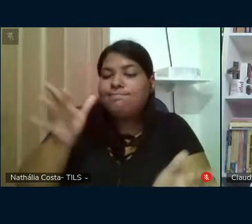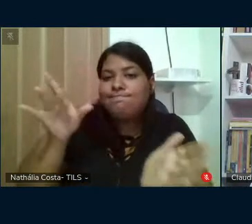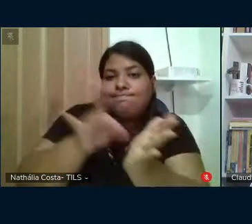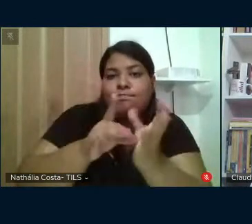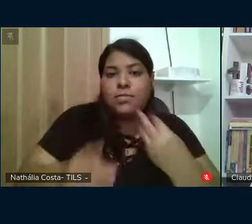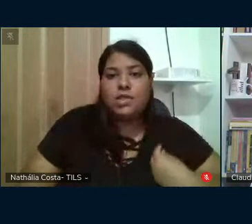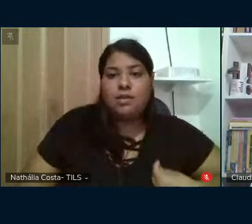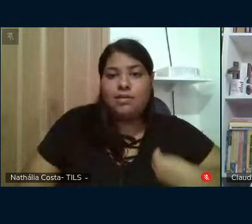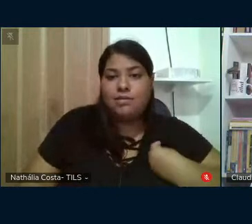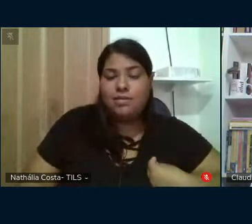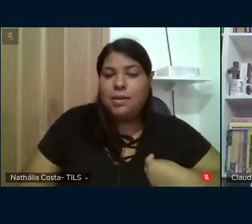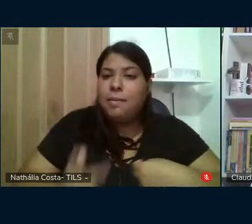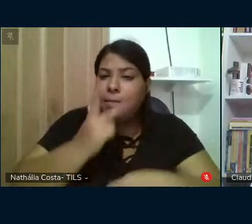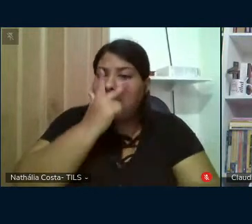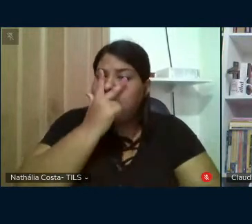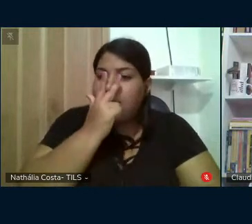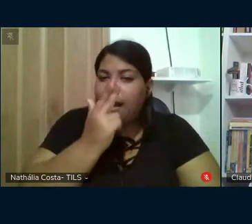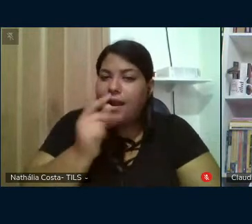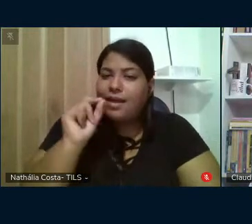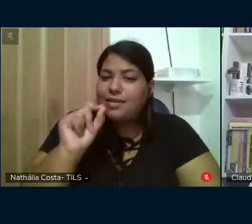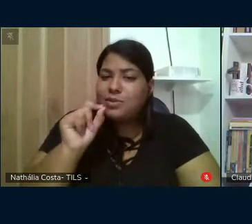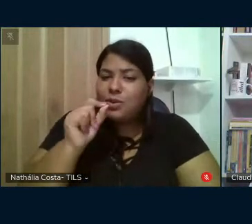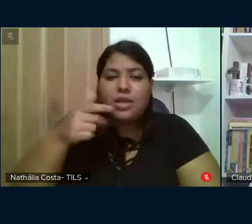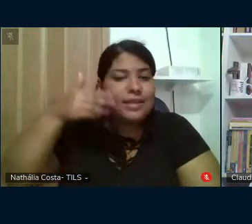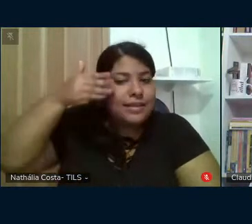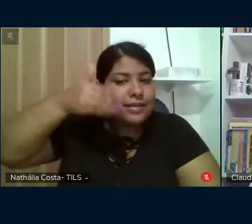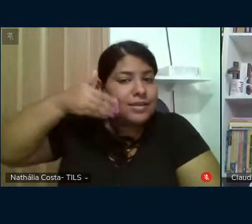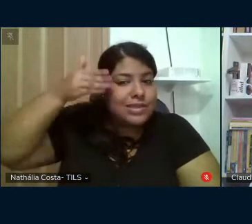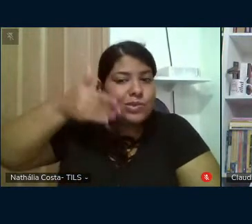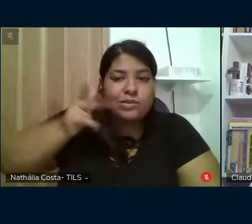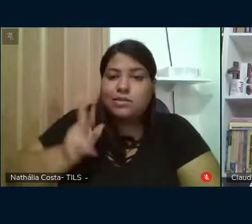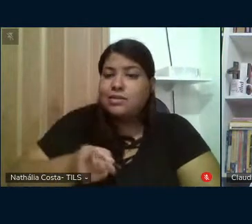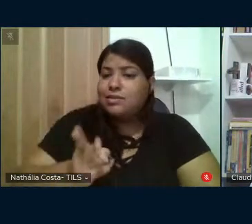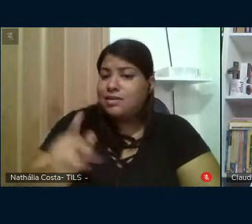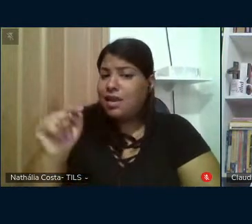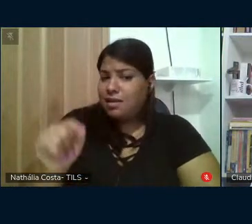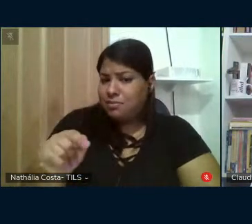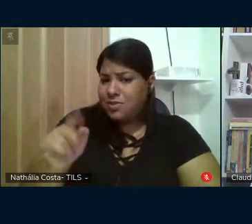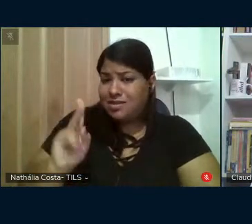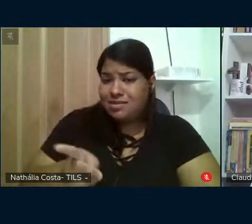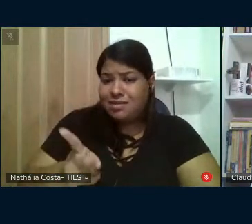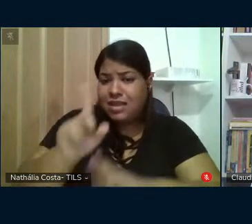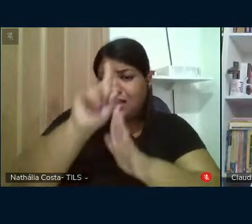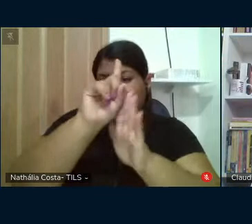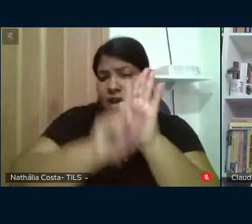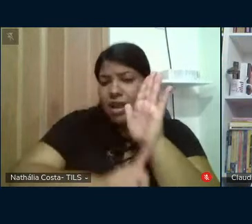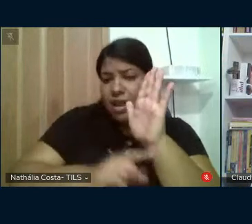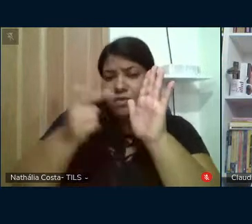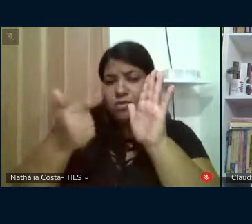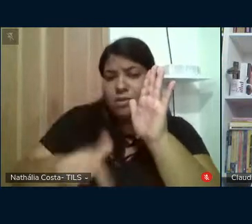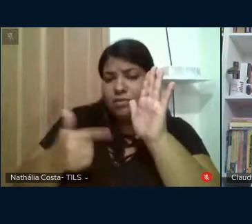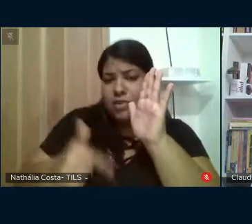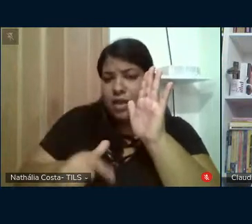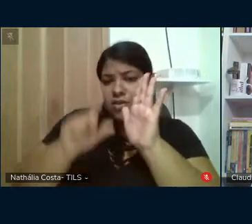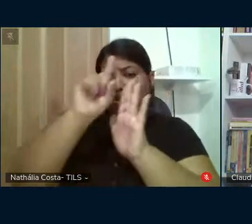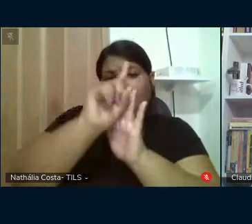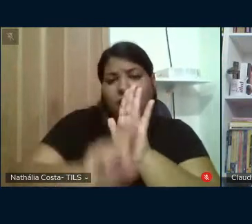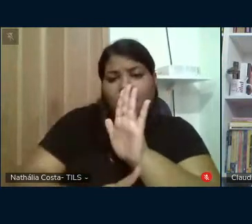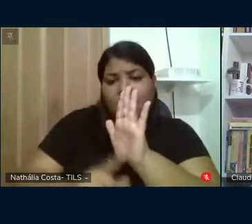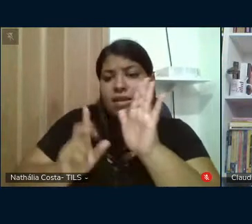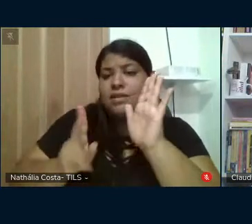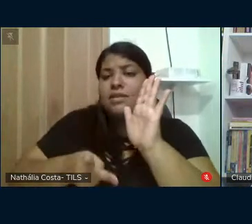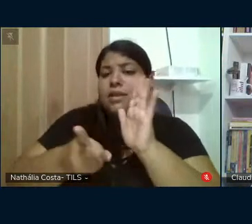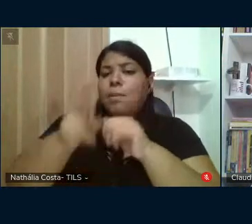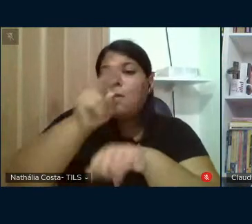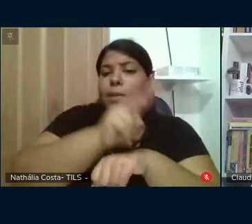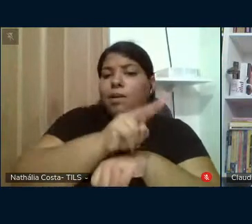existiu parece querer incutir o discurso de que sempre foi assim, sem direitos, sem ter direito aos direitos, sem